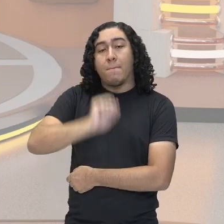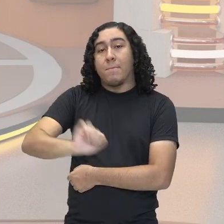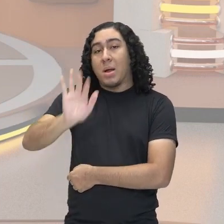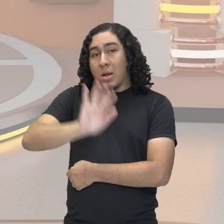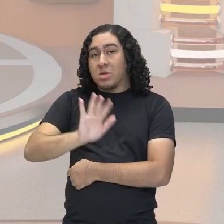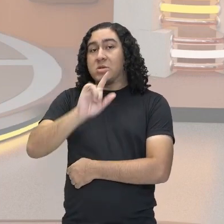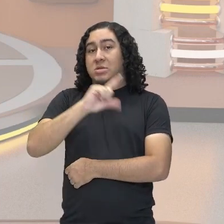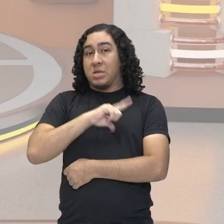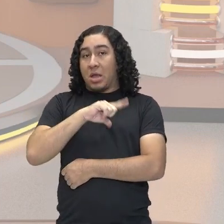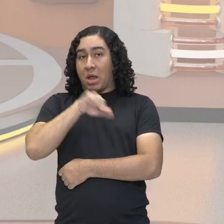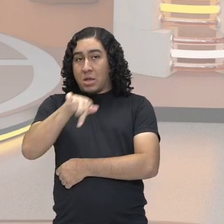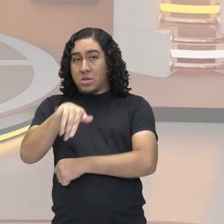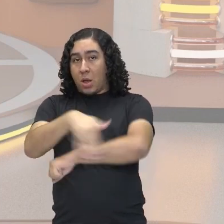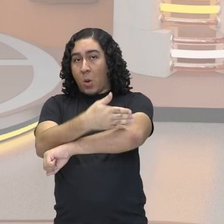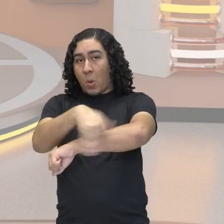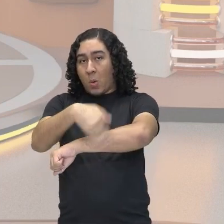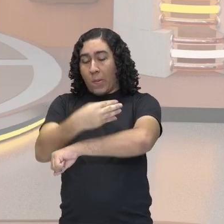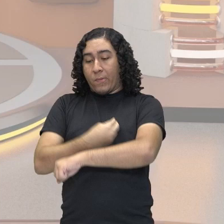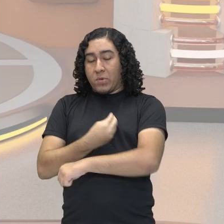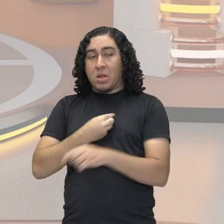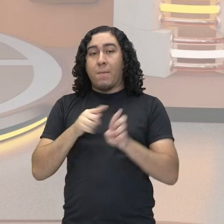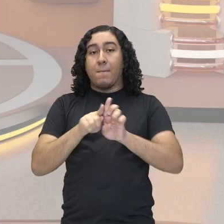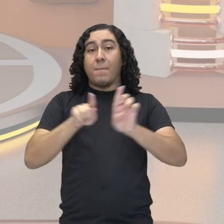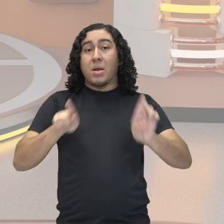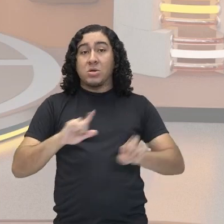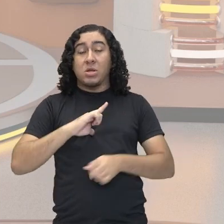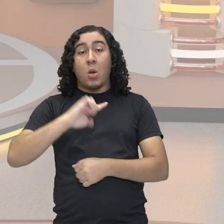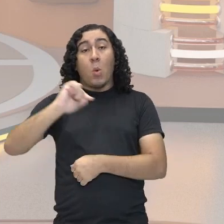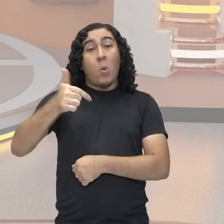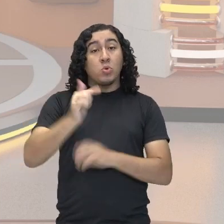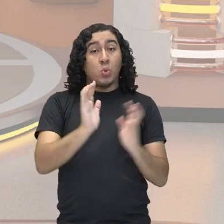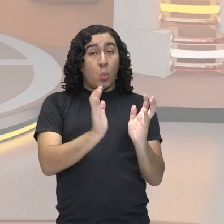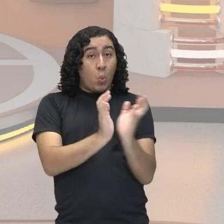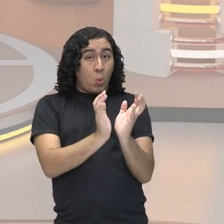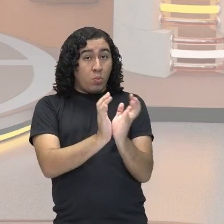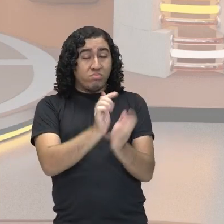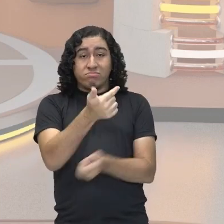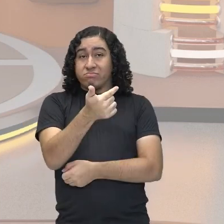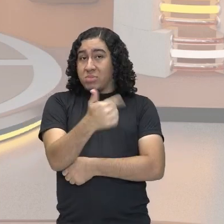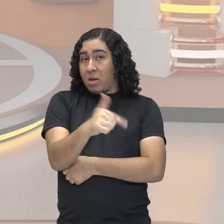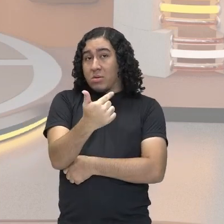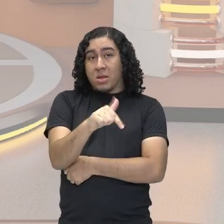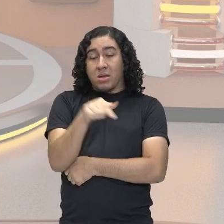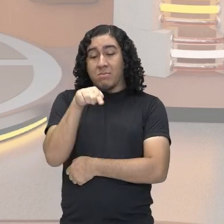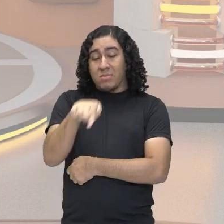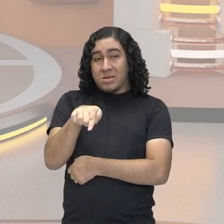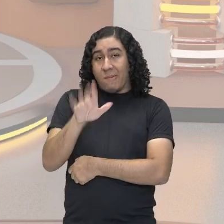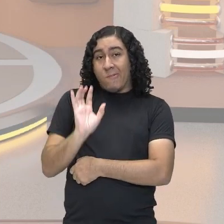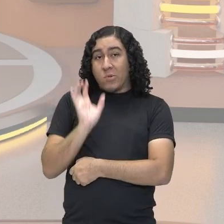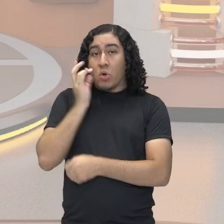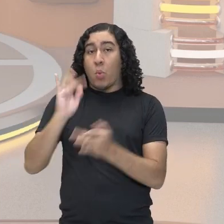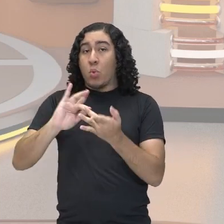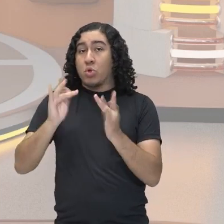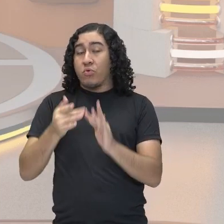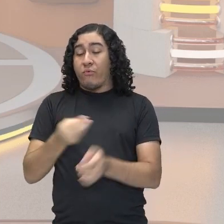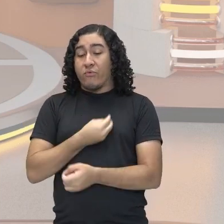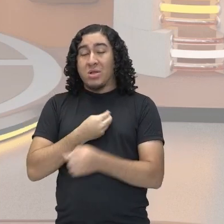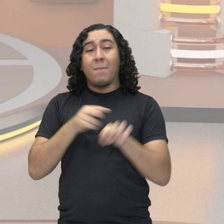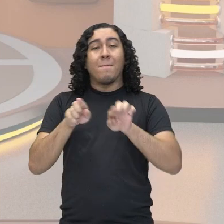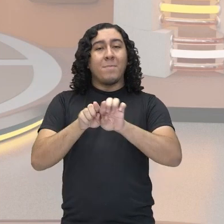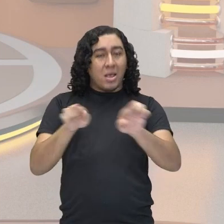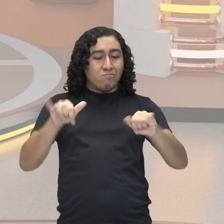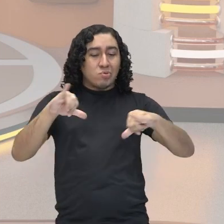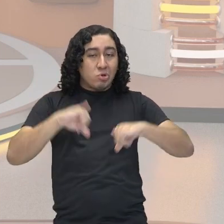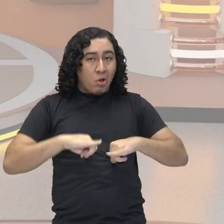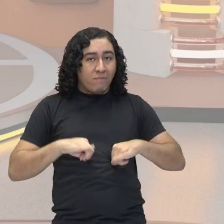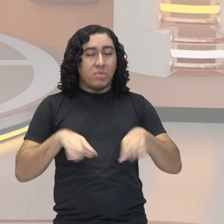situação de rua, mas existem outros grupos que não estão em situação de rua, mas sofrem também com essa